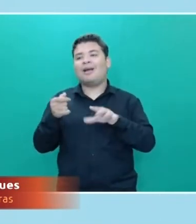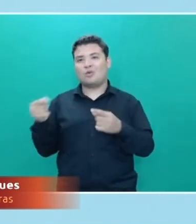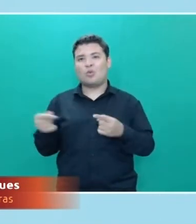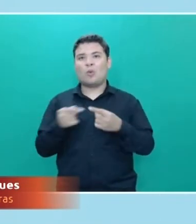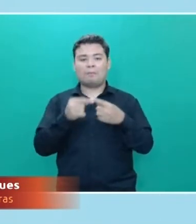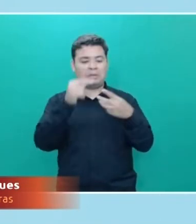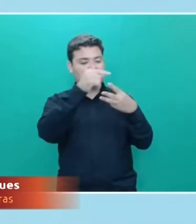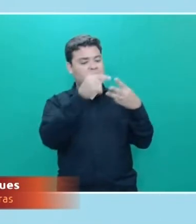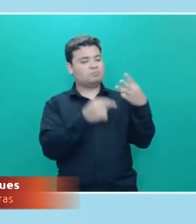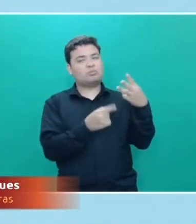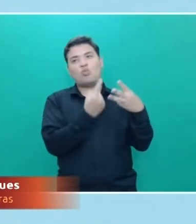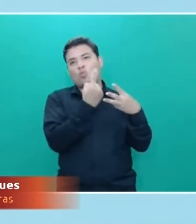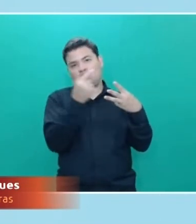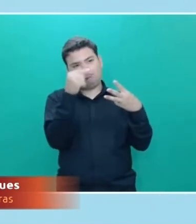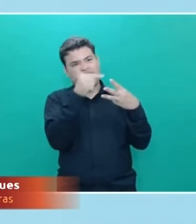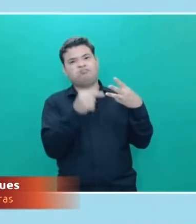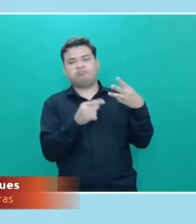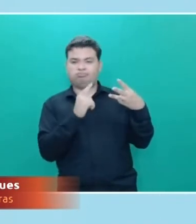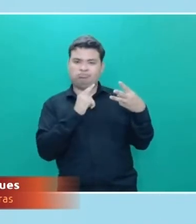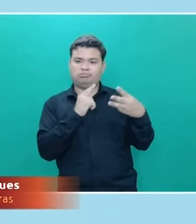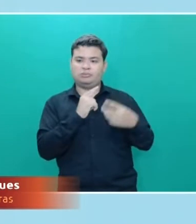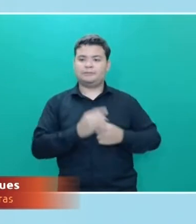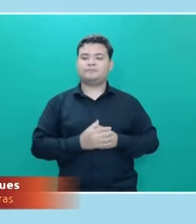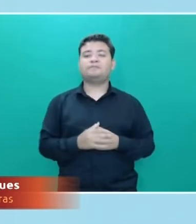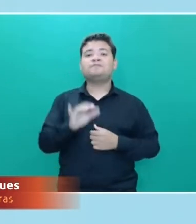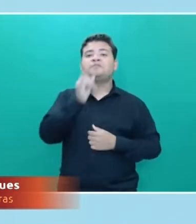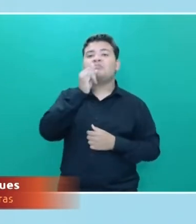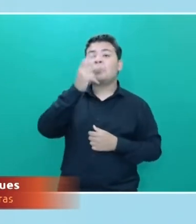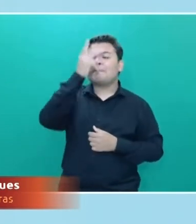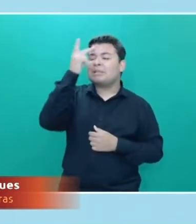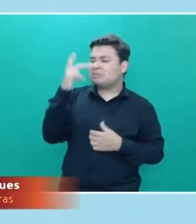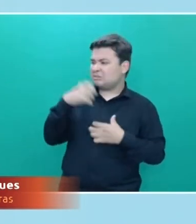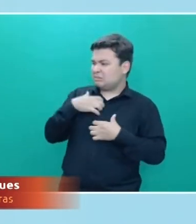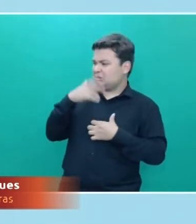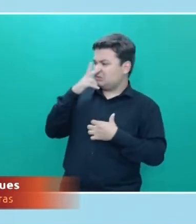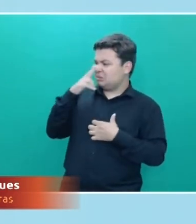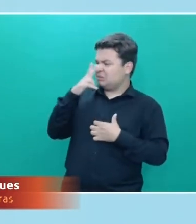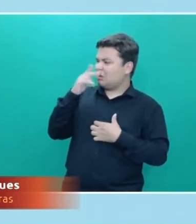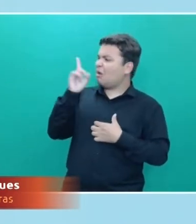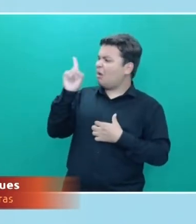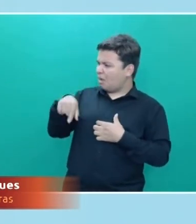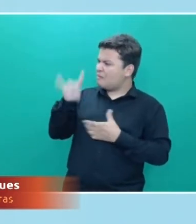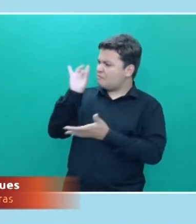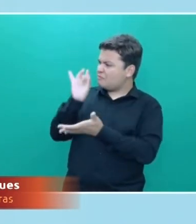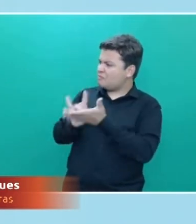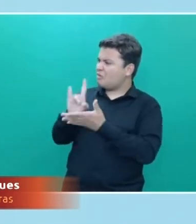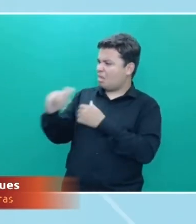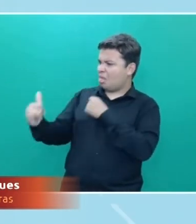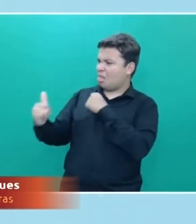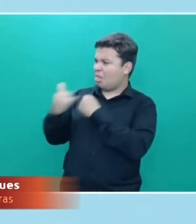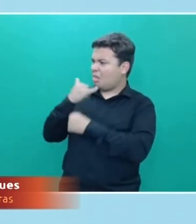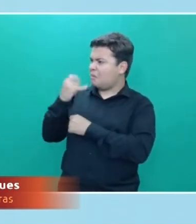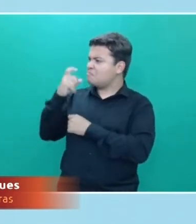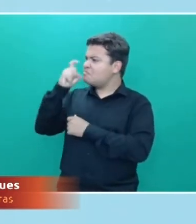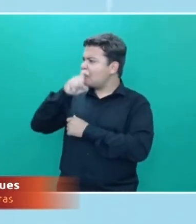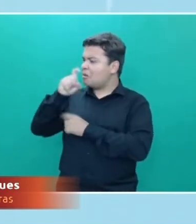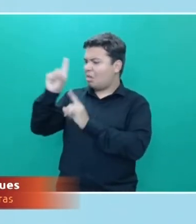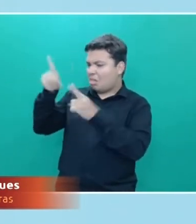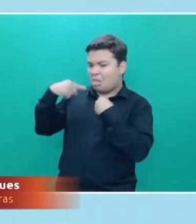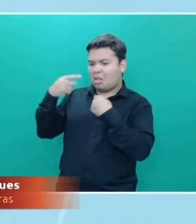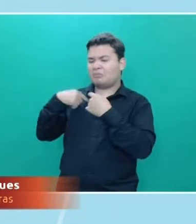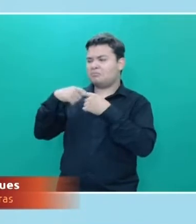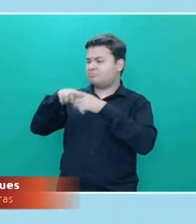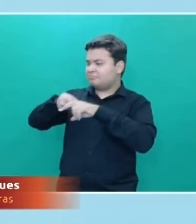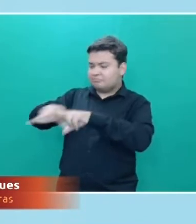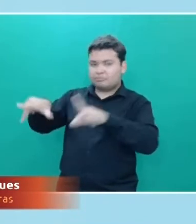Sempre. E uma pessoa que se sentir lesada, né, que achar que foi vítima de algum desses tipos de crime, ela vai entrar com um